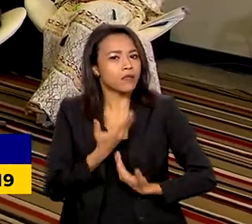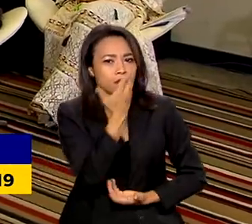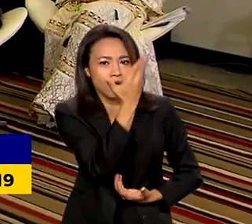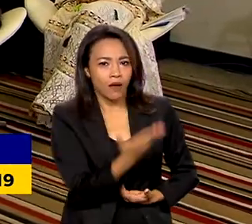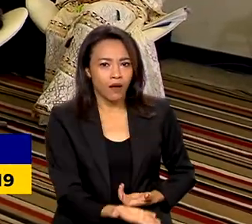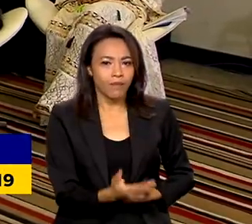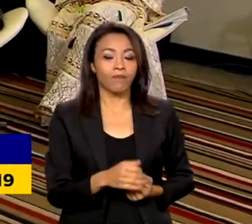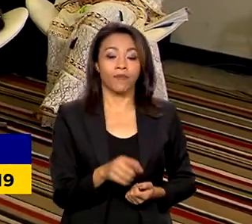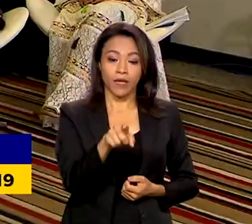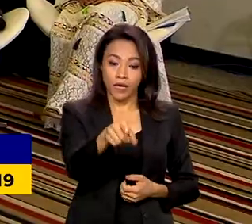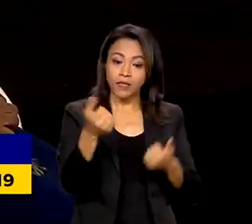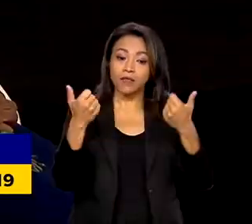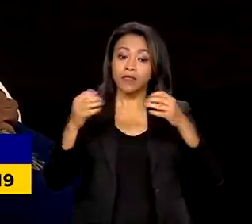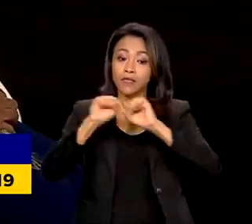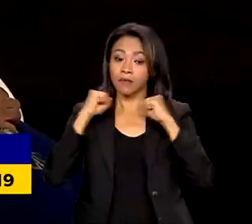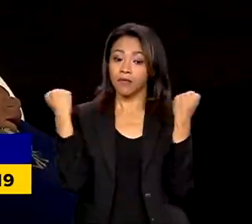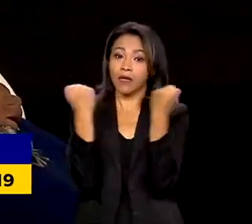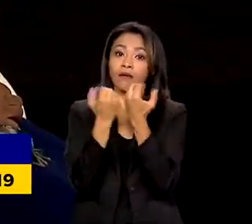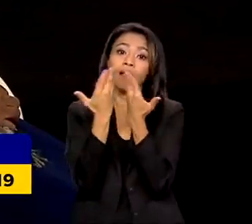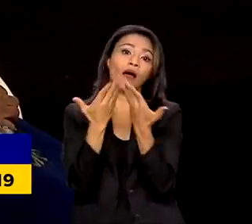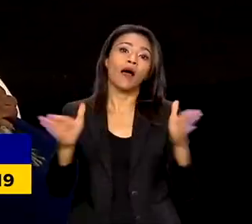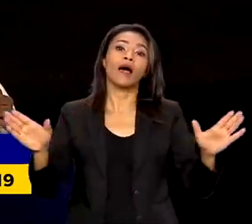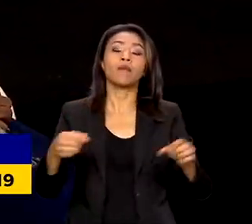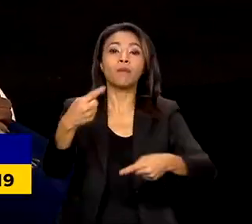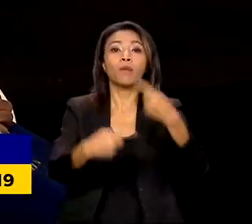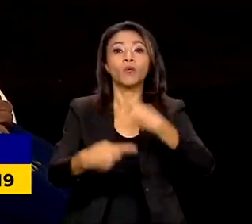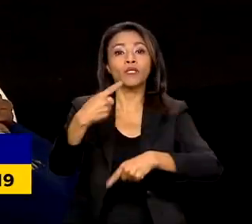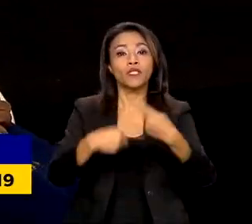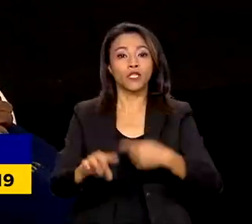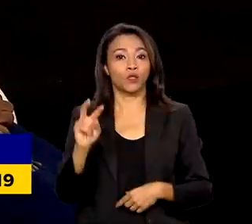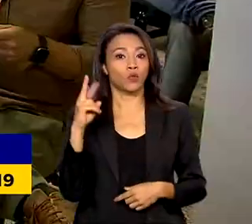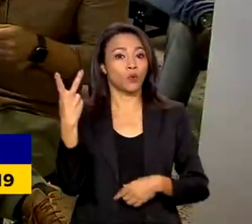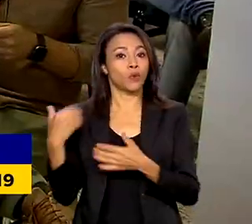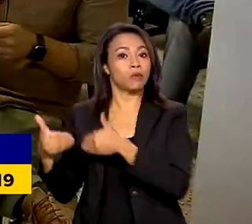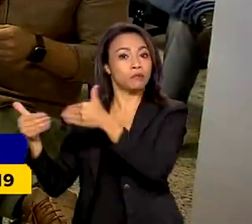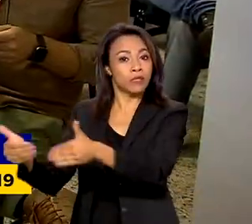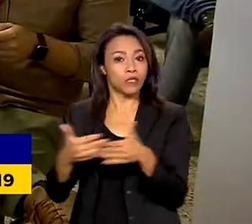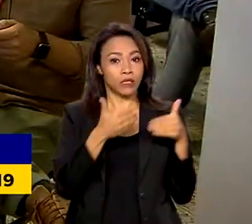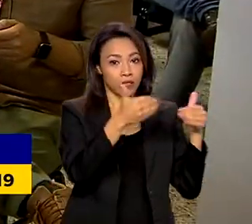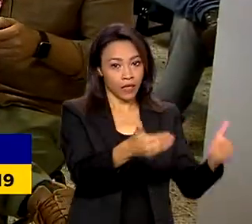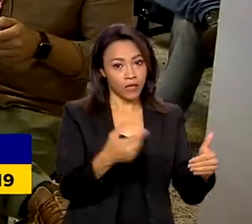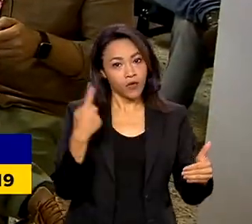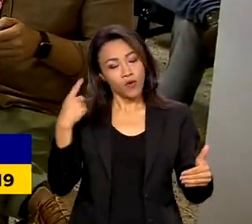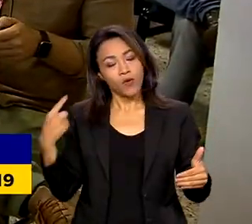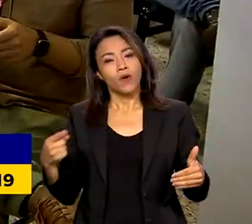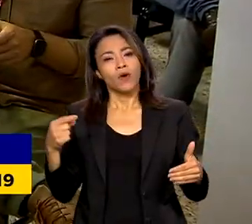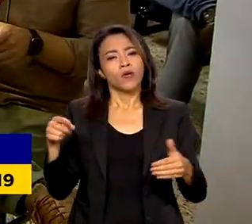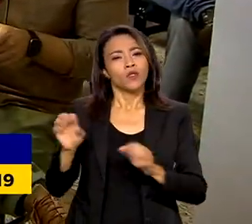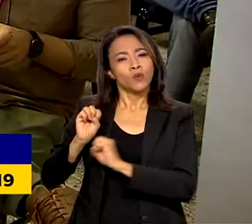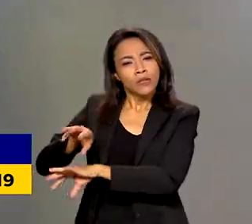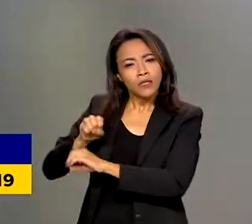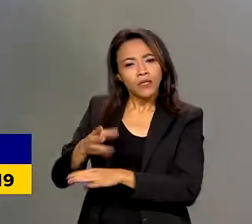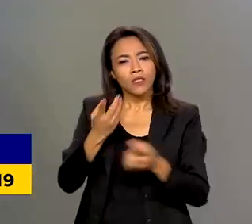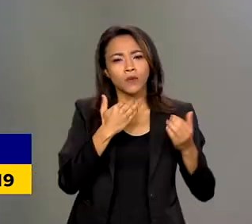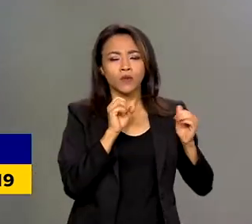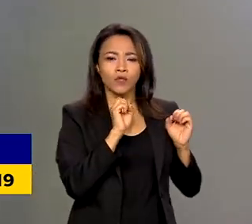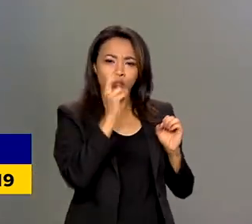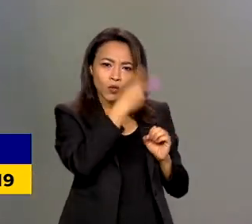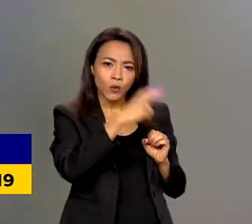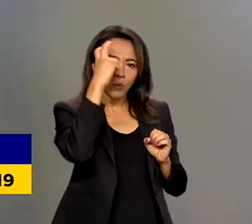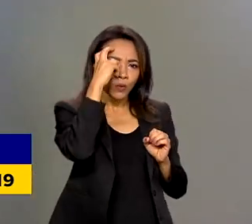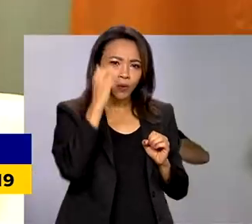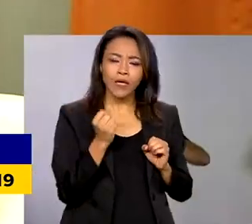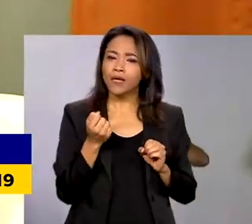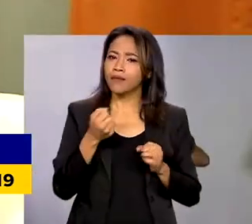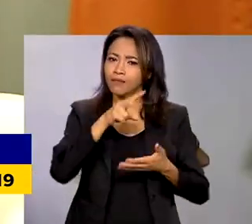diálogo para a construção de políticas públicas conjuntas entre os dois ministérios, tendo em vista os planos nacionais de educação, de cultura e do livro